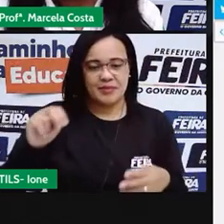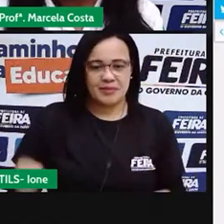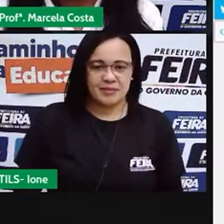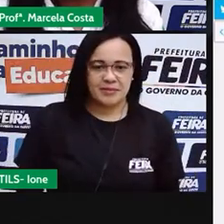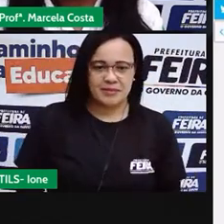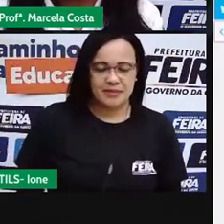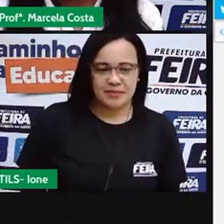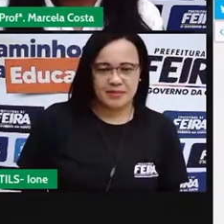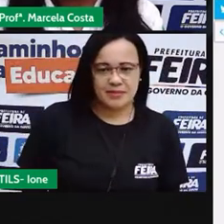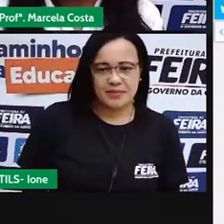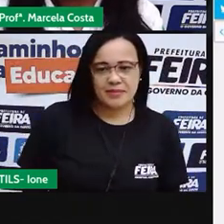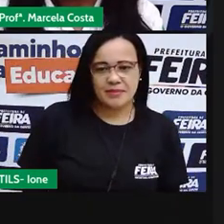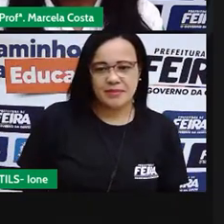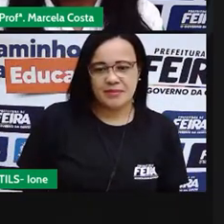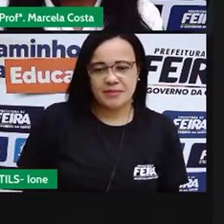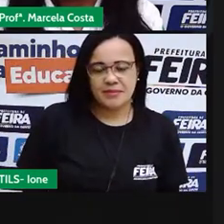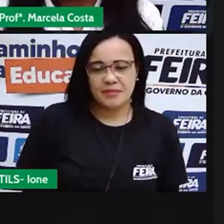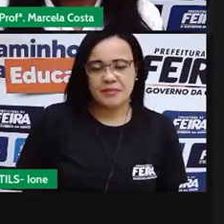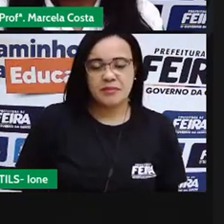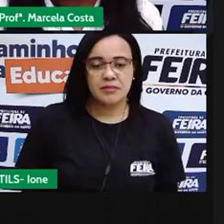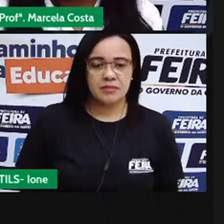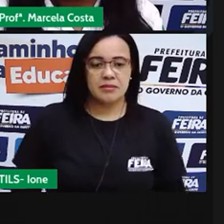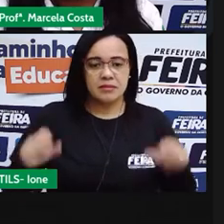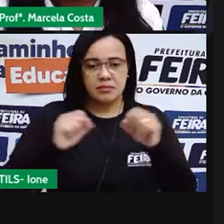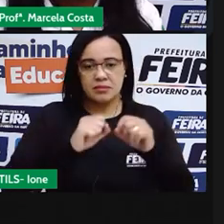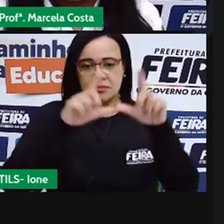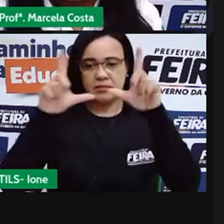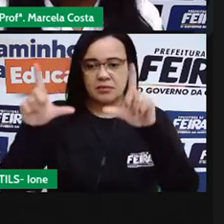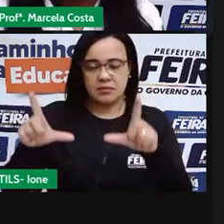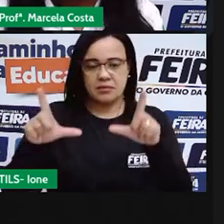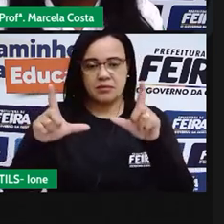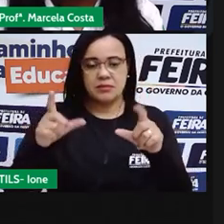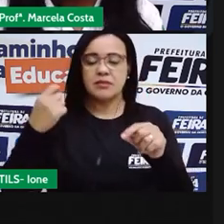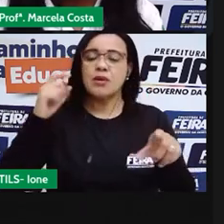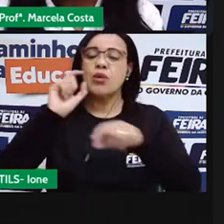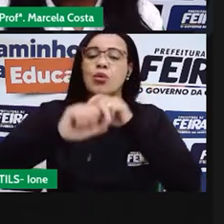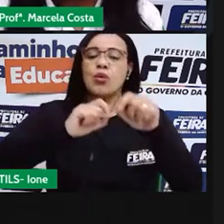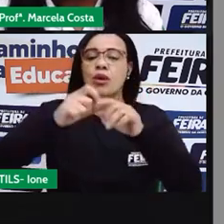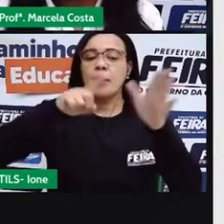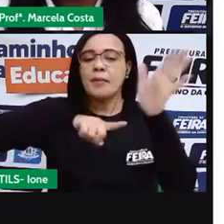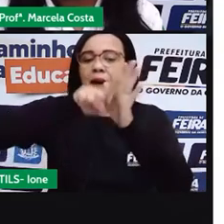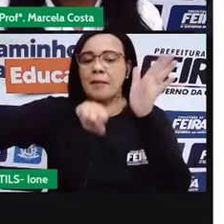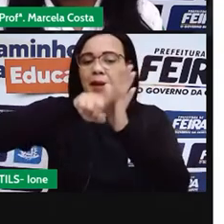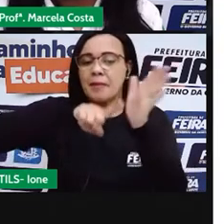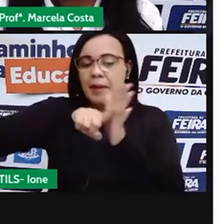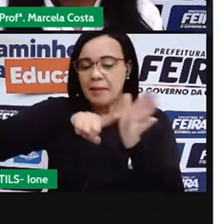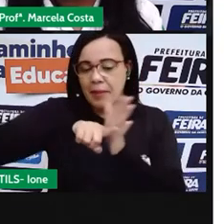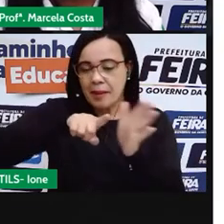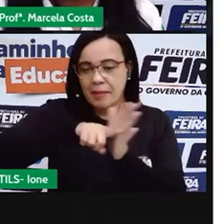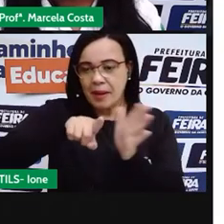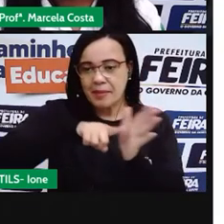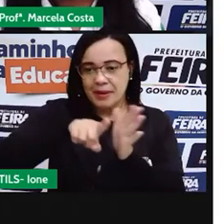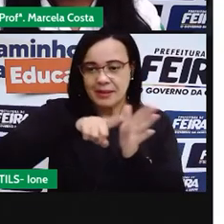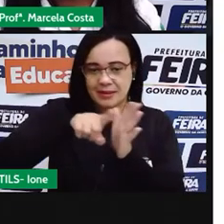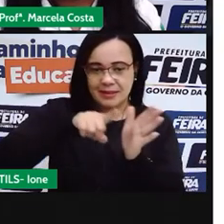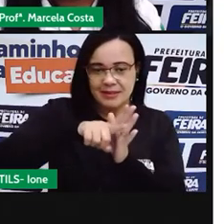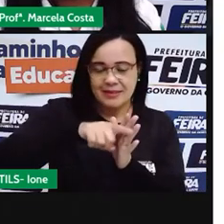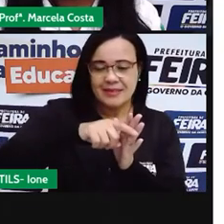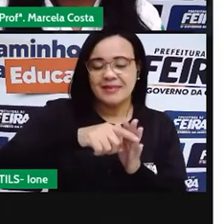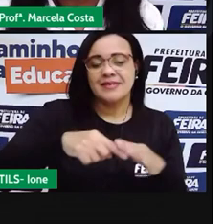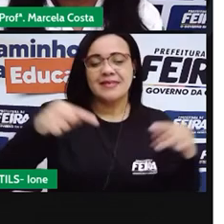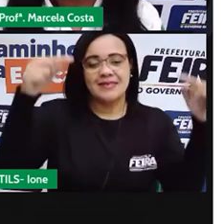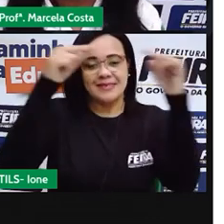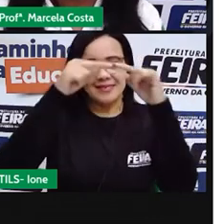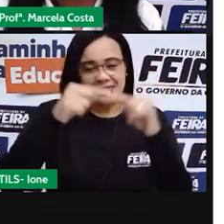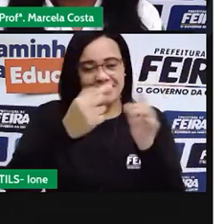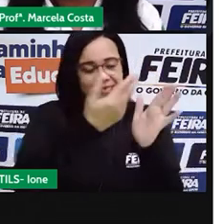observe que ele vai aparecer aqui um questionário com as alternativas com objetos do cotidiano em